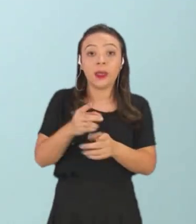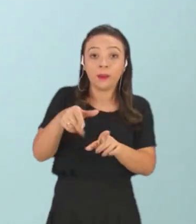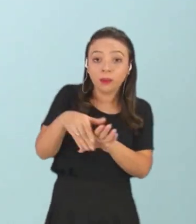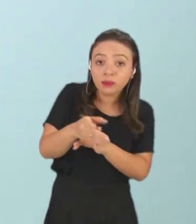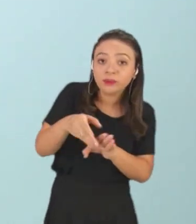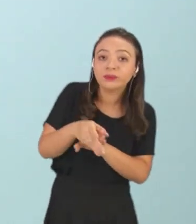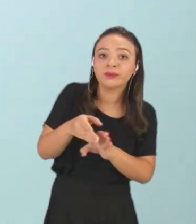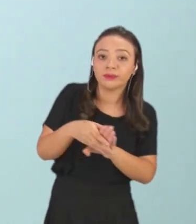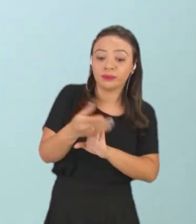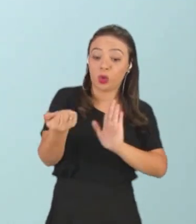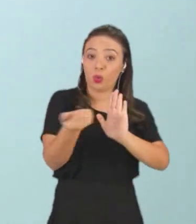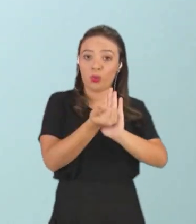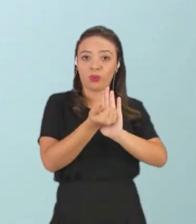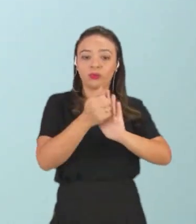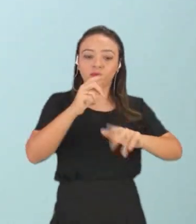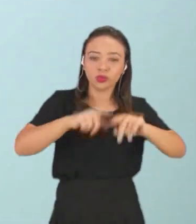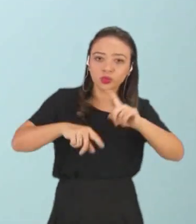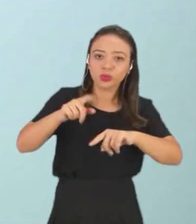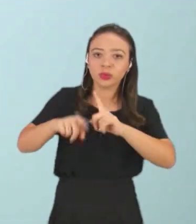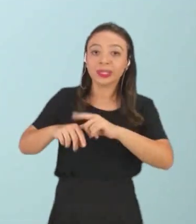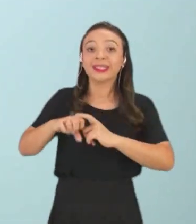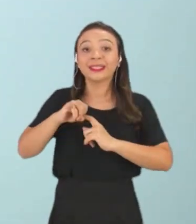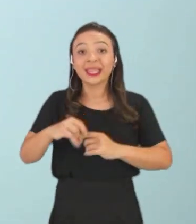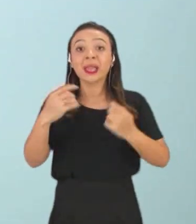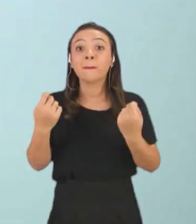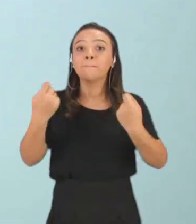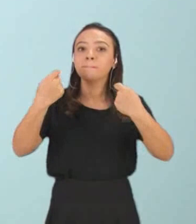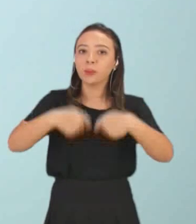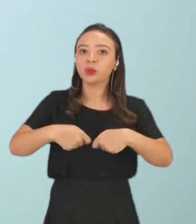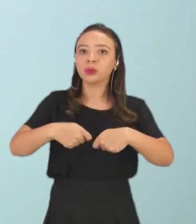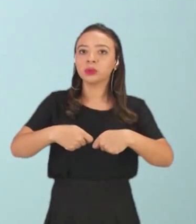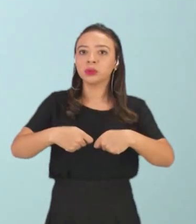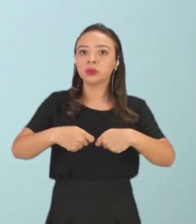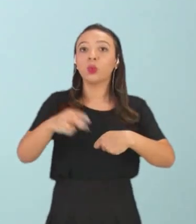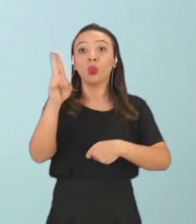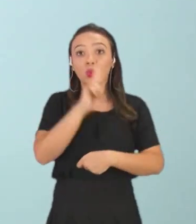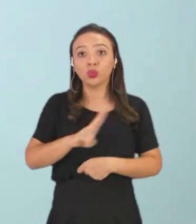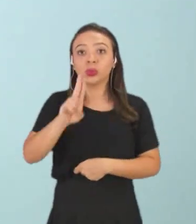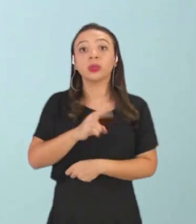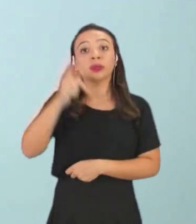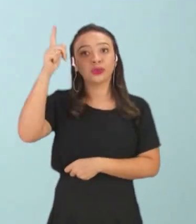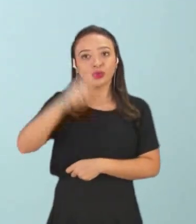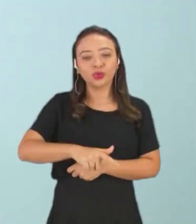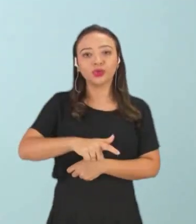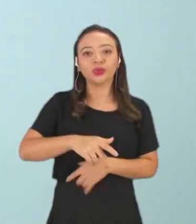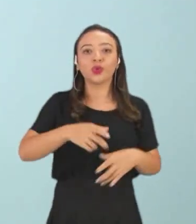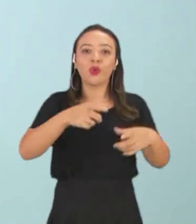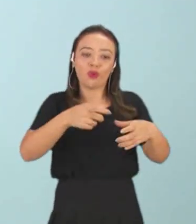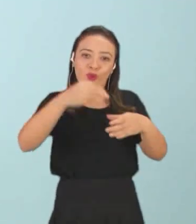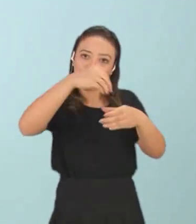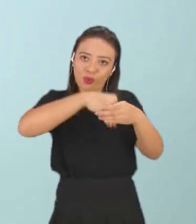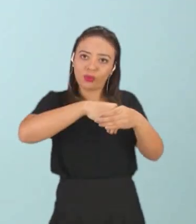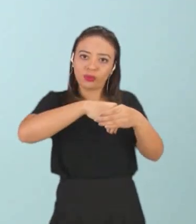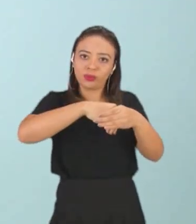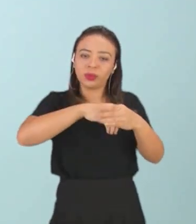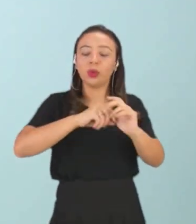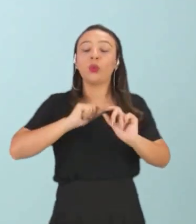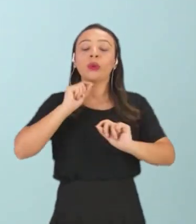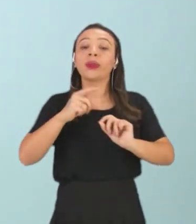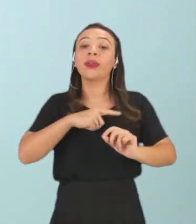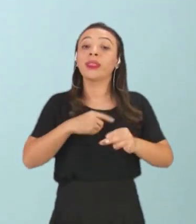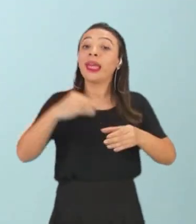leia o rótulo desses produtos e veja se é possível essa reutilização e o que você vai estar colocando nesse